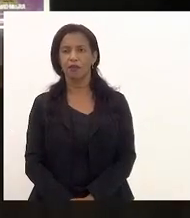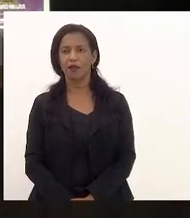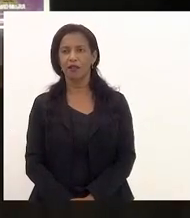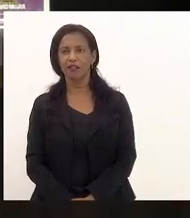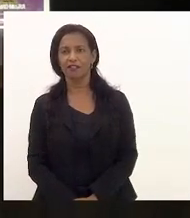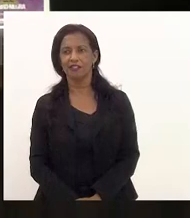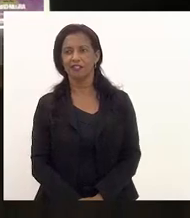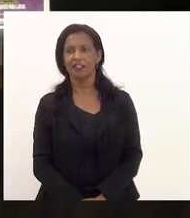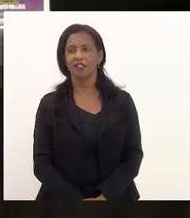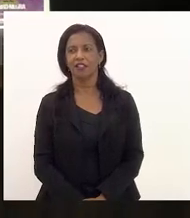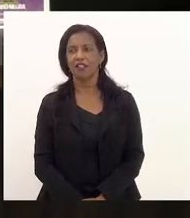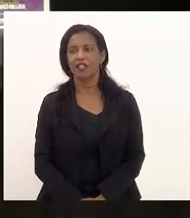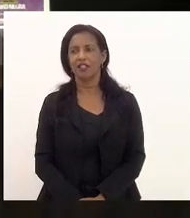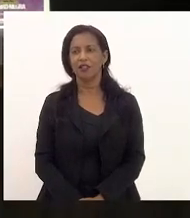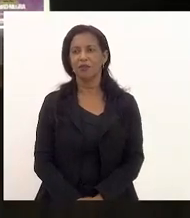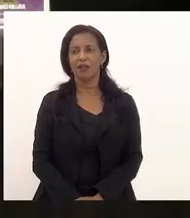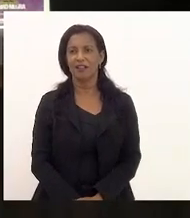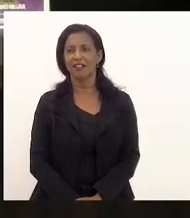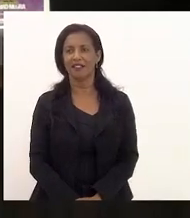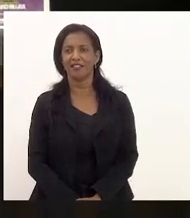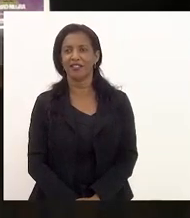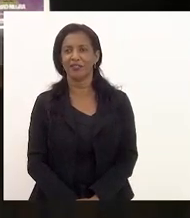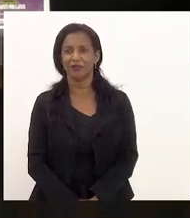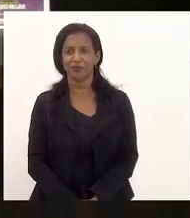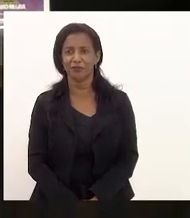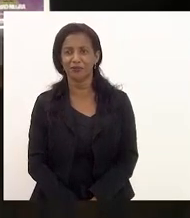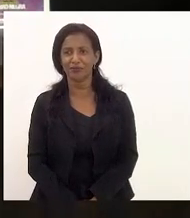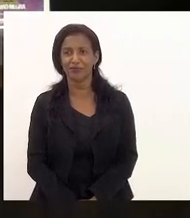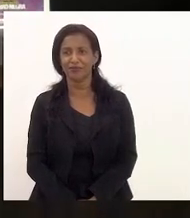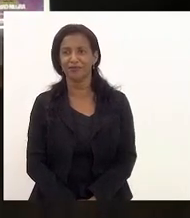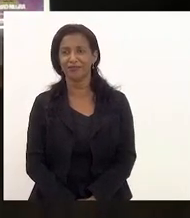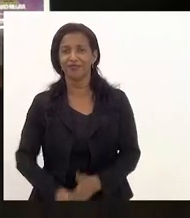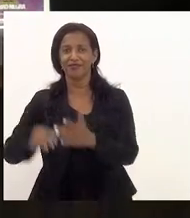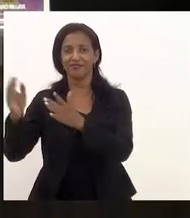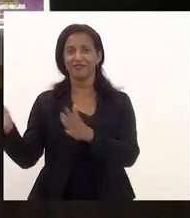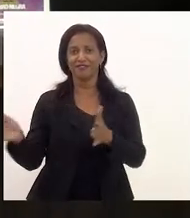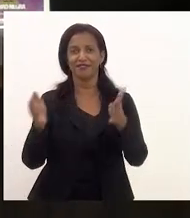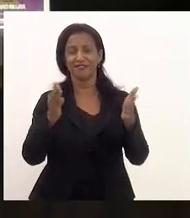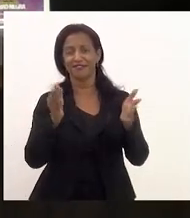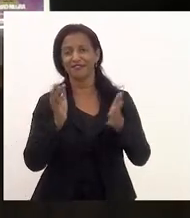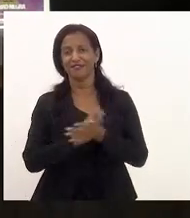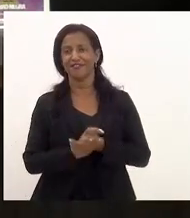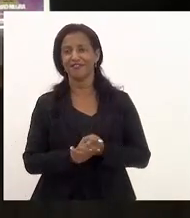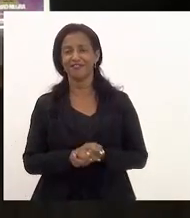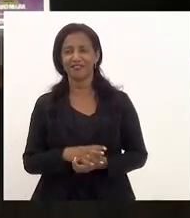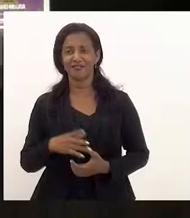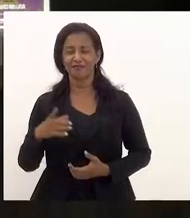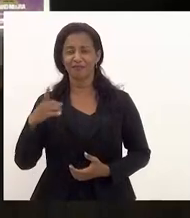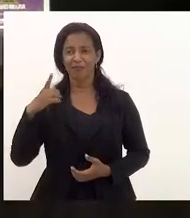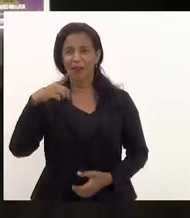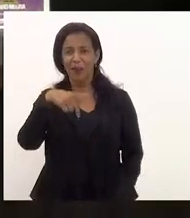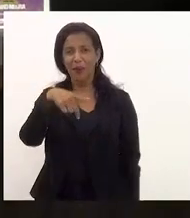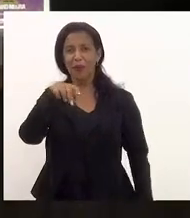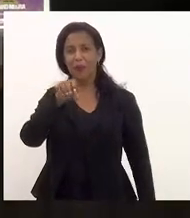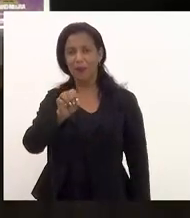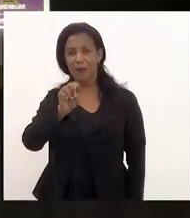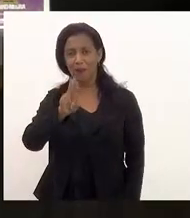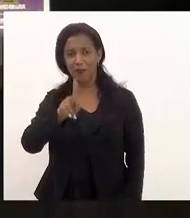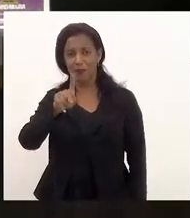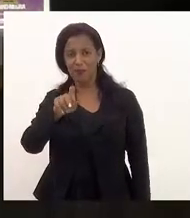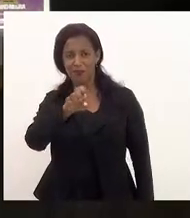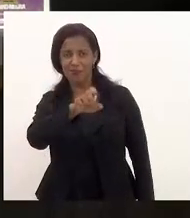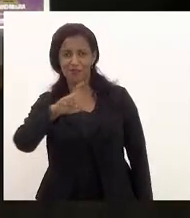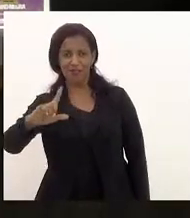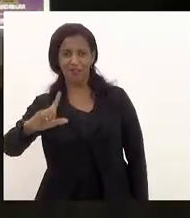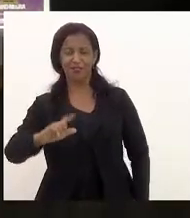Deputado Helio Marco Hegel, o próximo orador inscrito é o nobre deputado Paul Bell, Felipe Paul Bell.